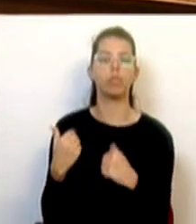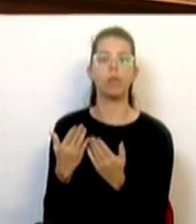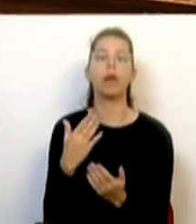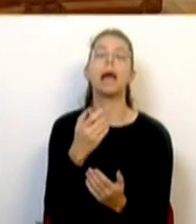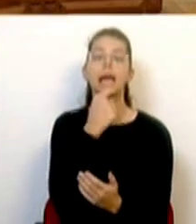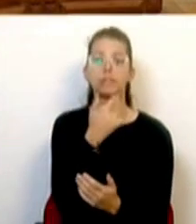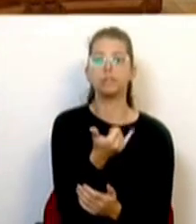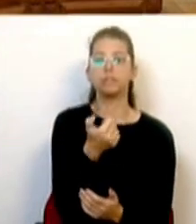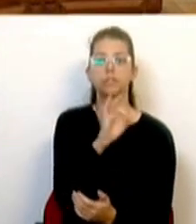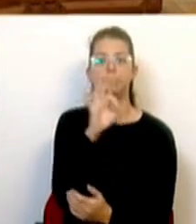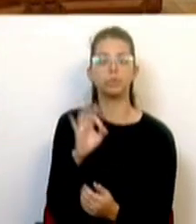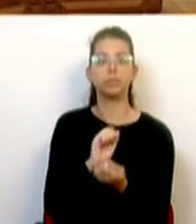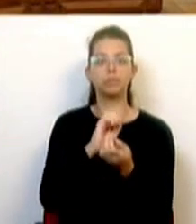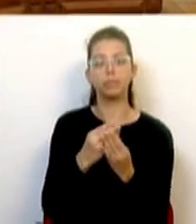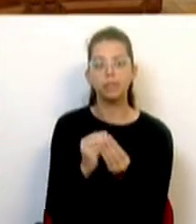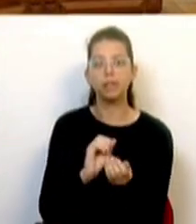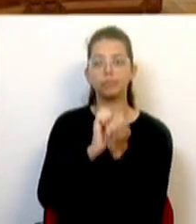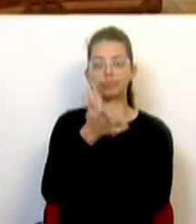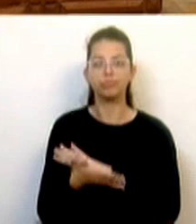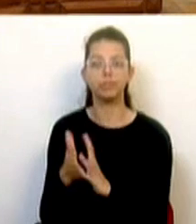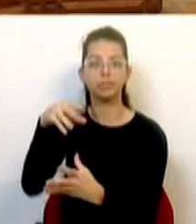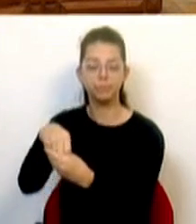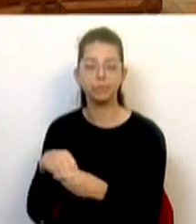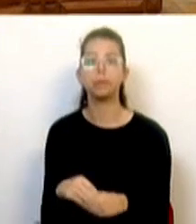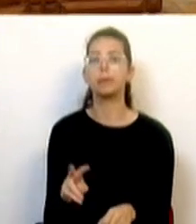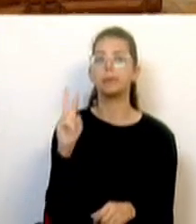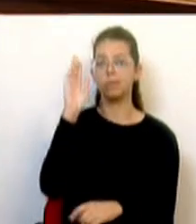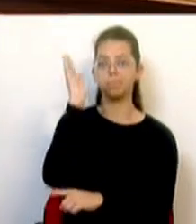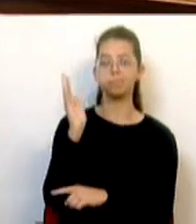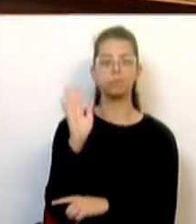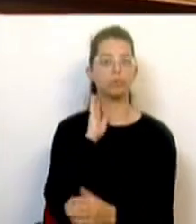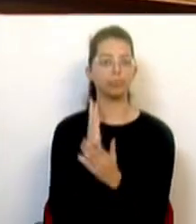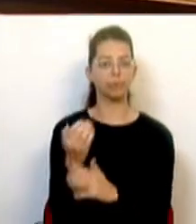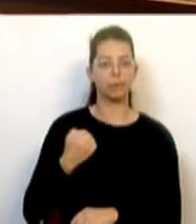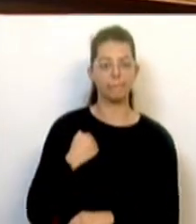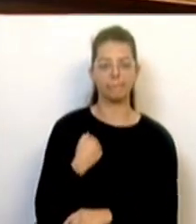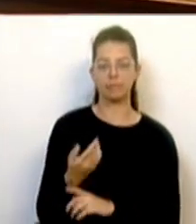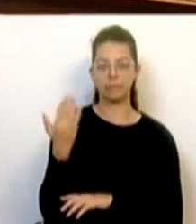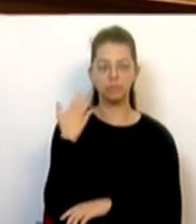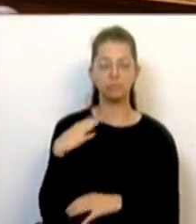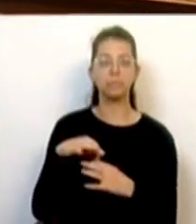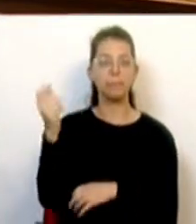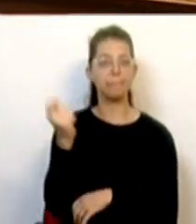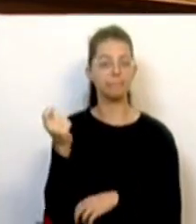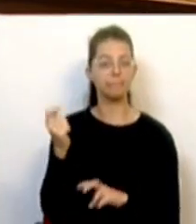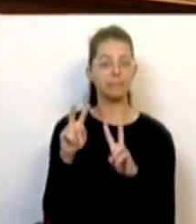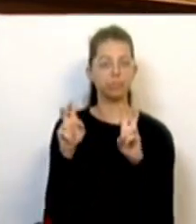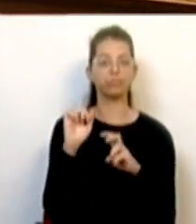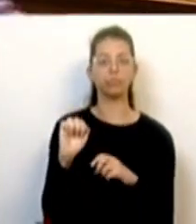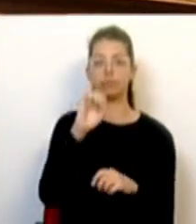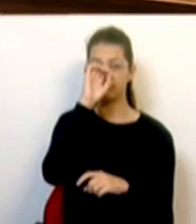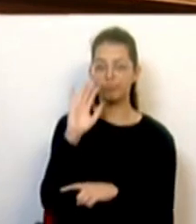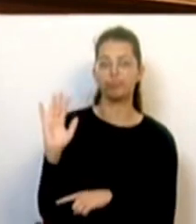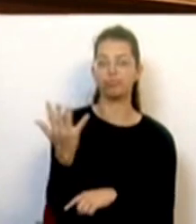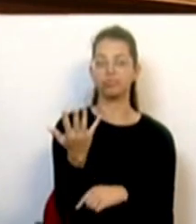percebi que, depois de ver o Congresso do PSD no último sábado, há semelhança em matéria de pensões, também em matéria de ambiente,